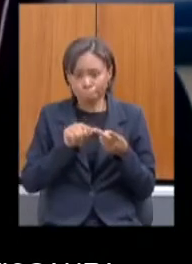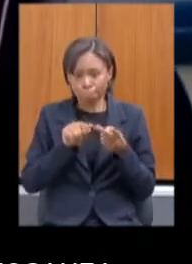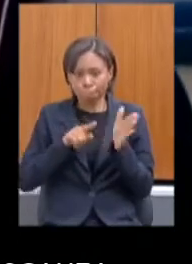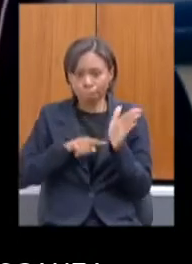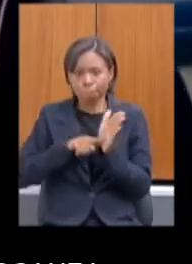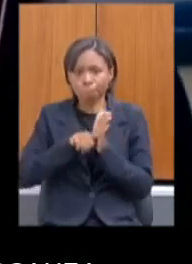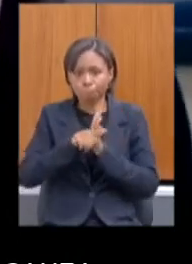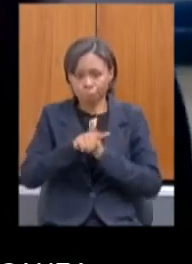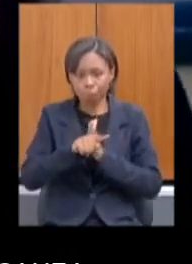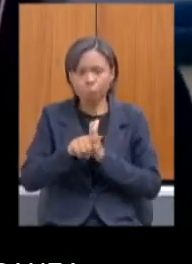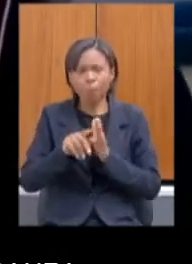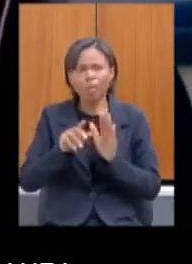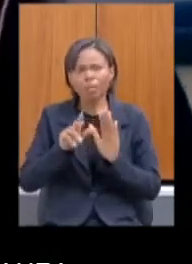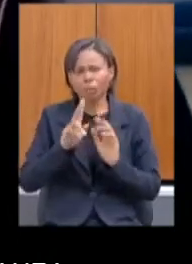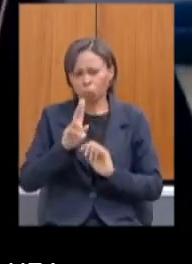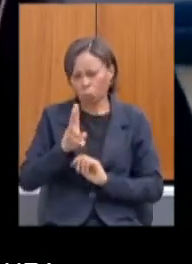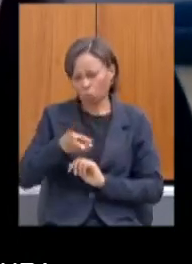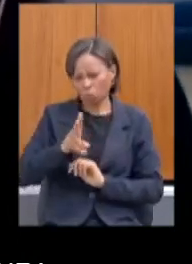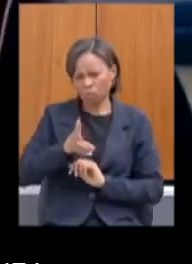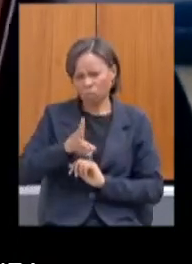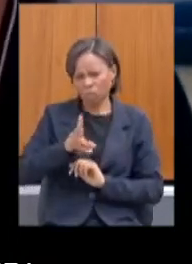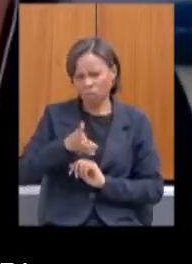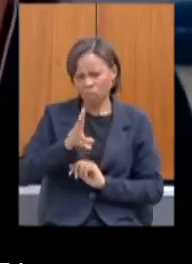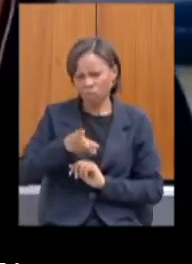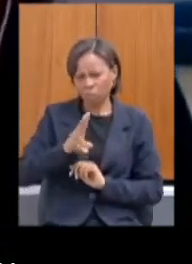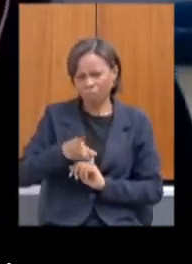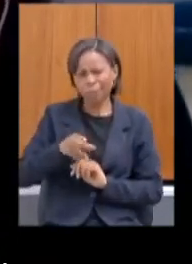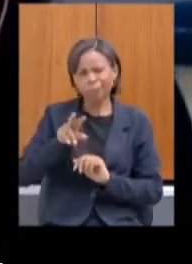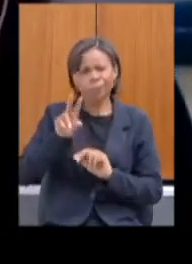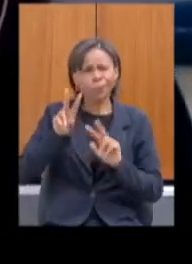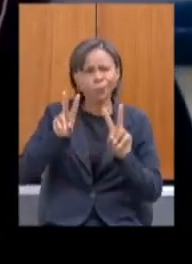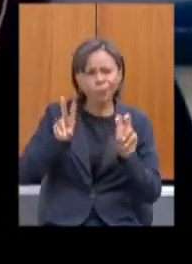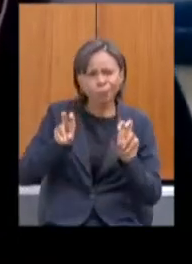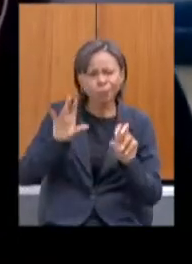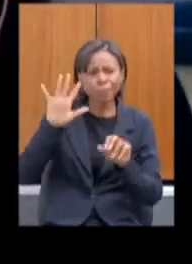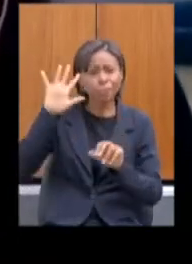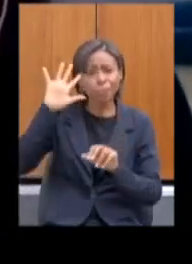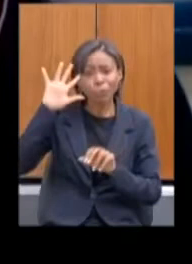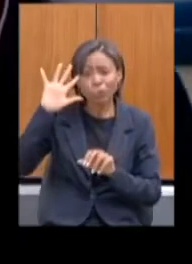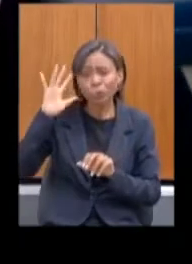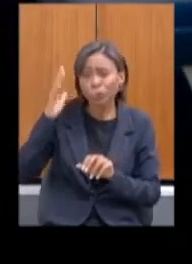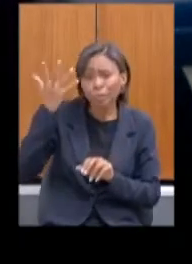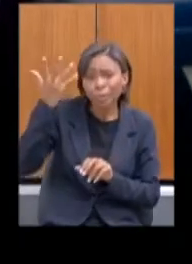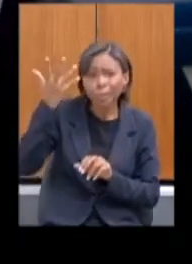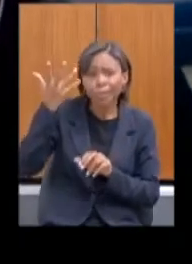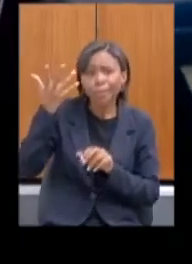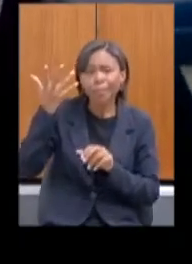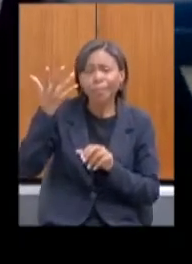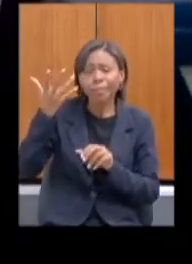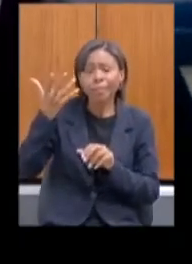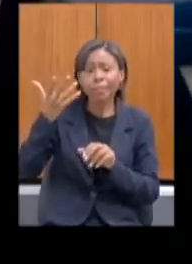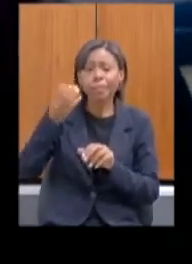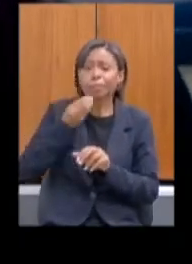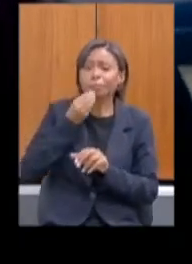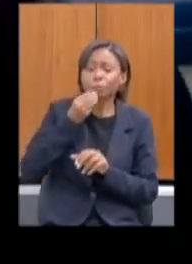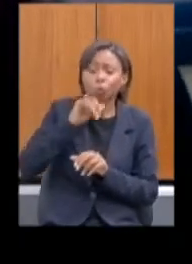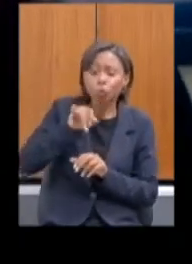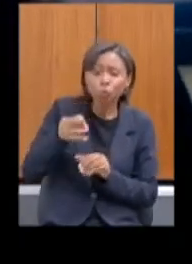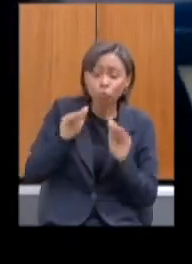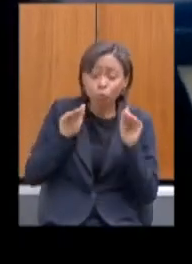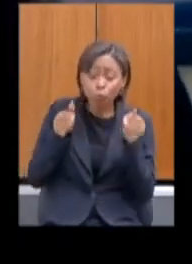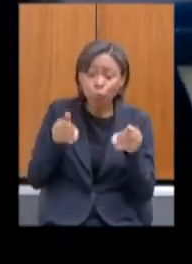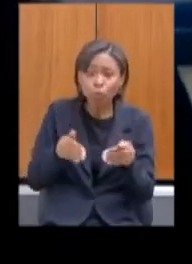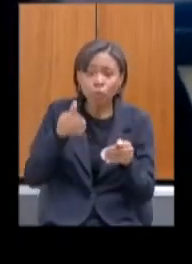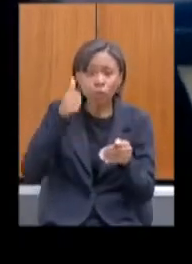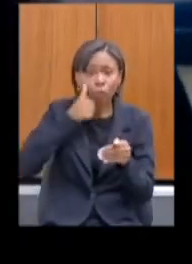nessa mesma seara da construção de busca de soluções e de ampliação de oportunidades para essas mulheres vítimas de